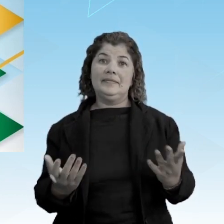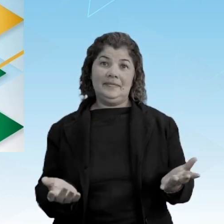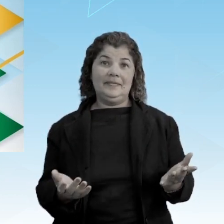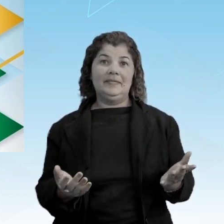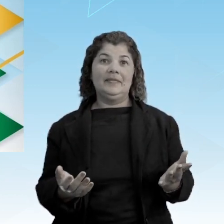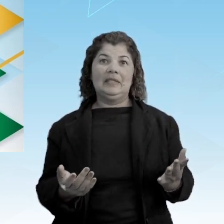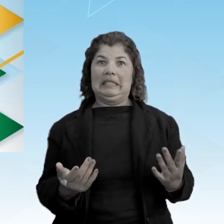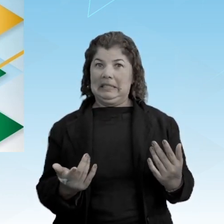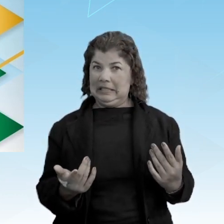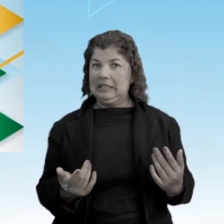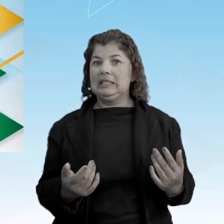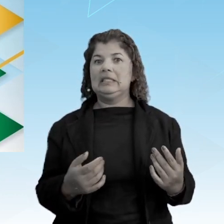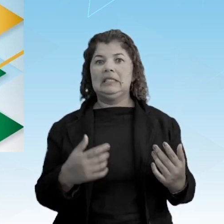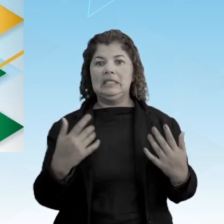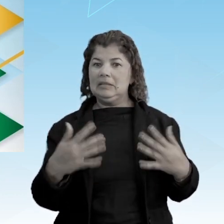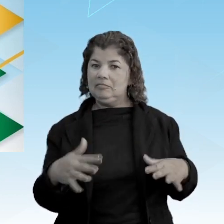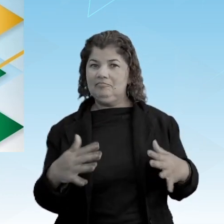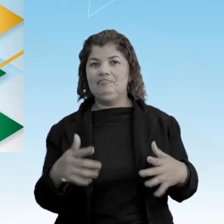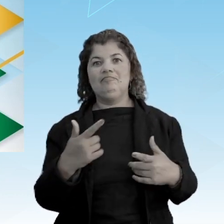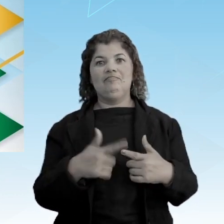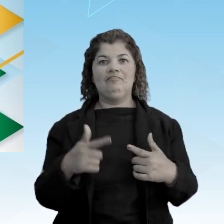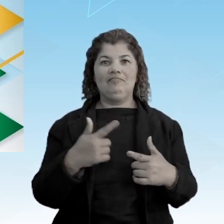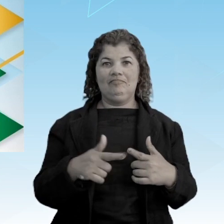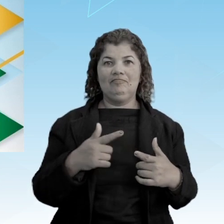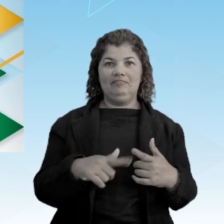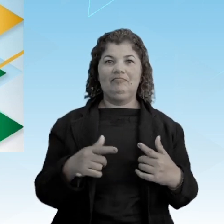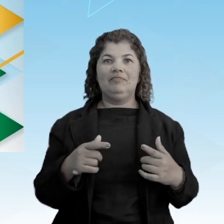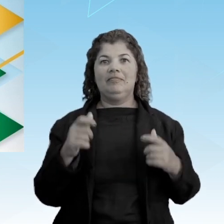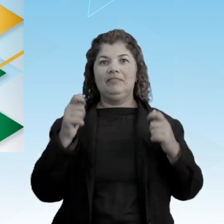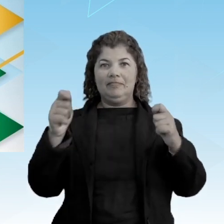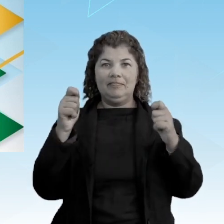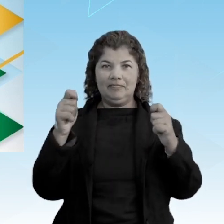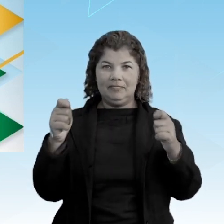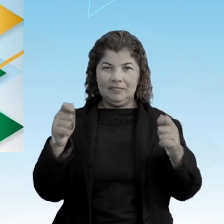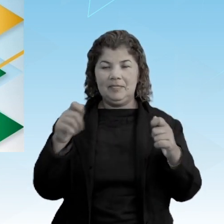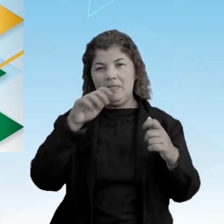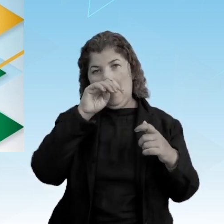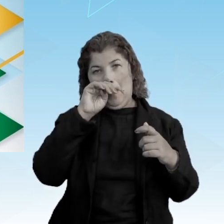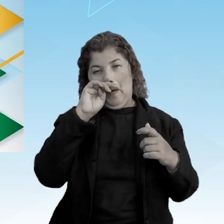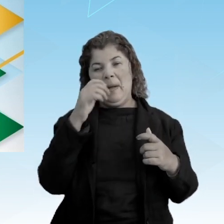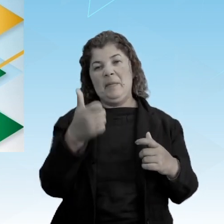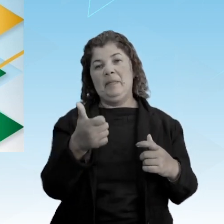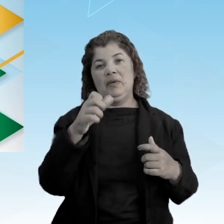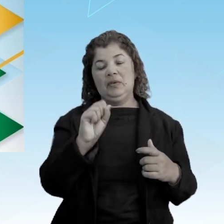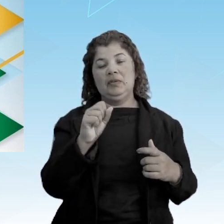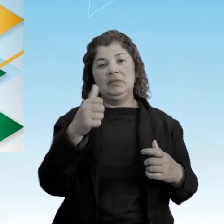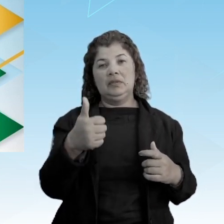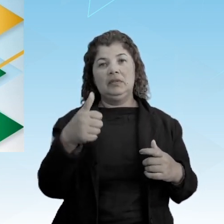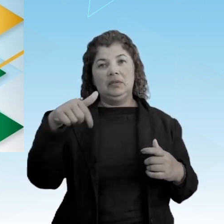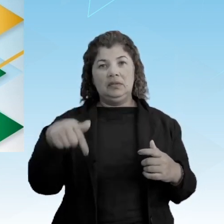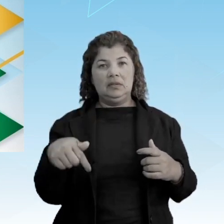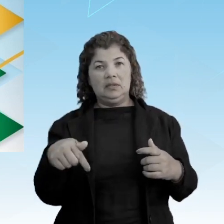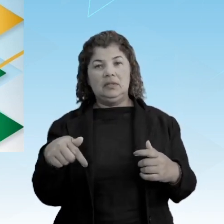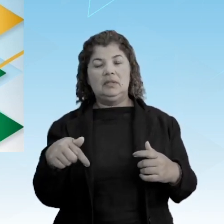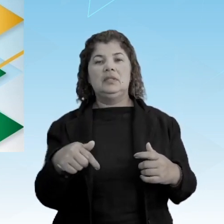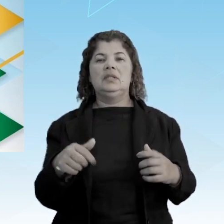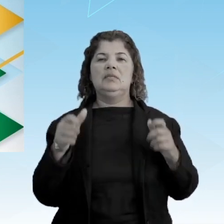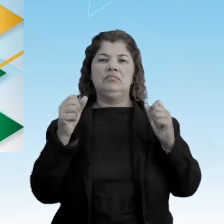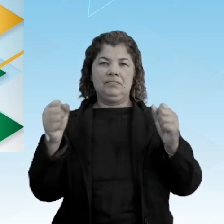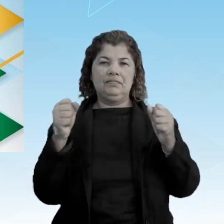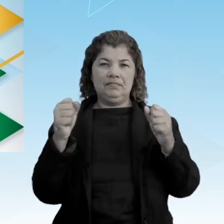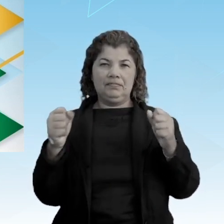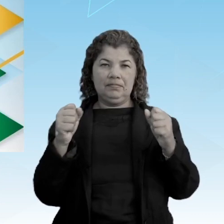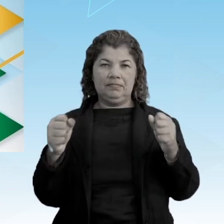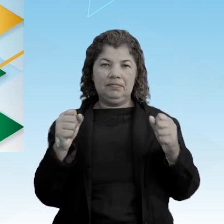flores, não. Ele começava em os levantes, né? Então, em 1817, os levantes